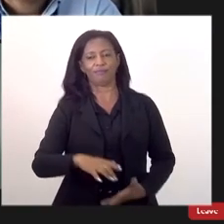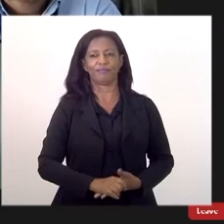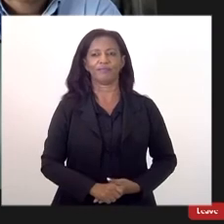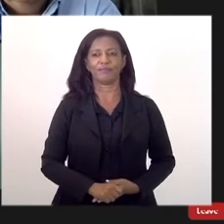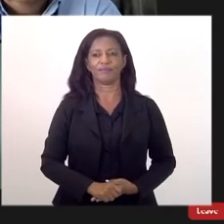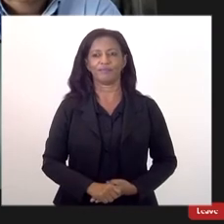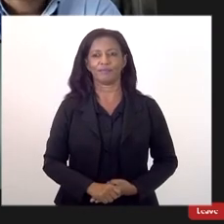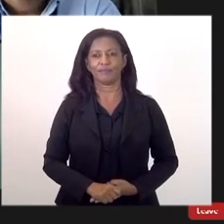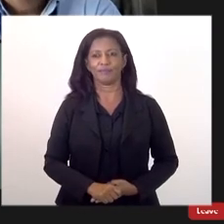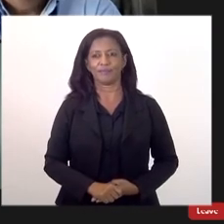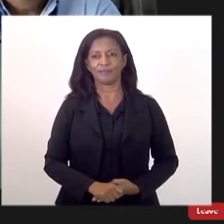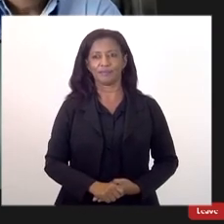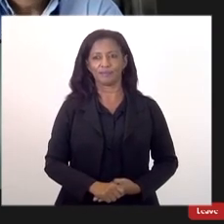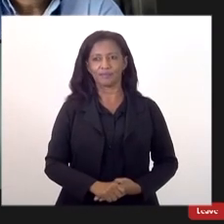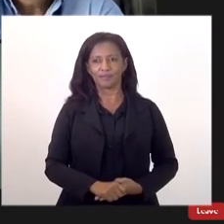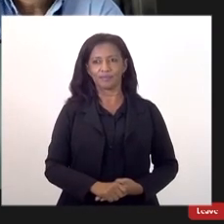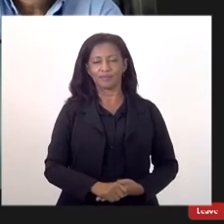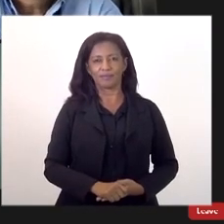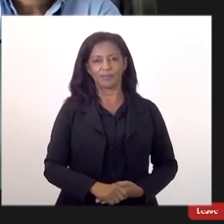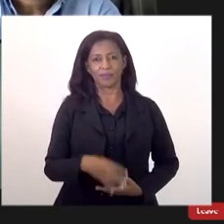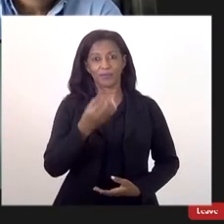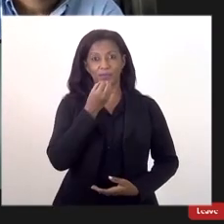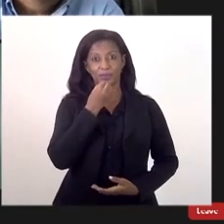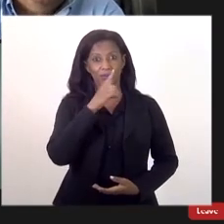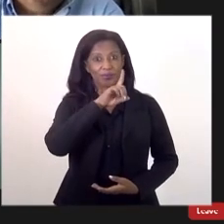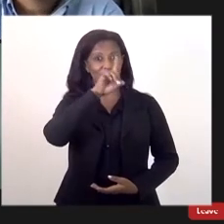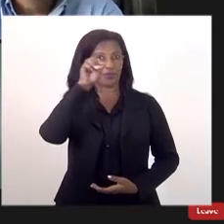bom dia vocês estão me ouvindo bem